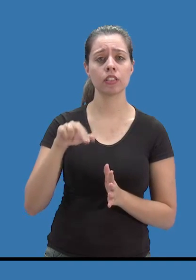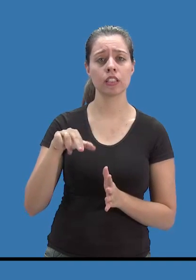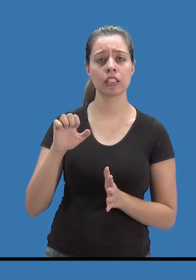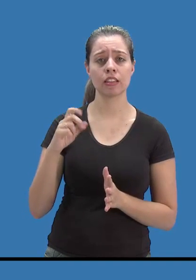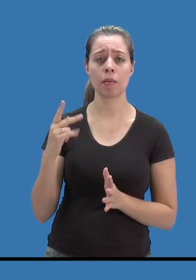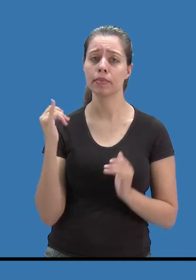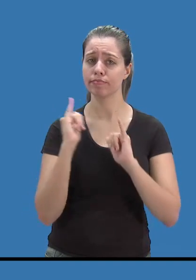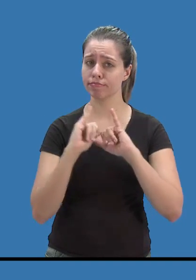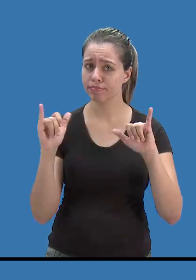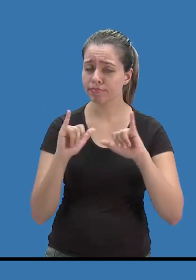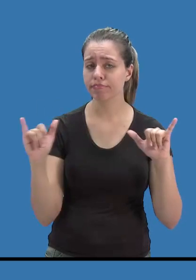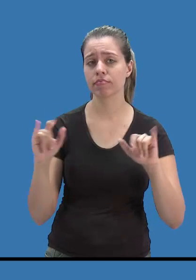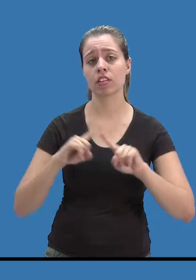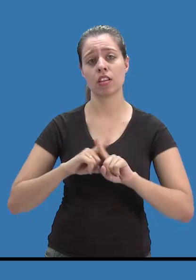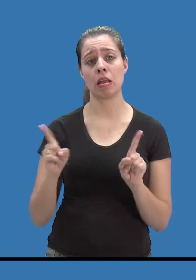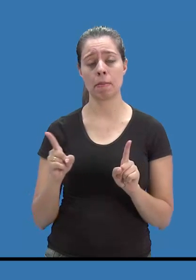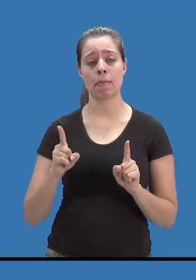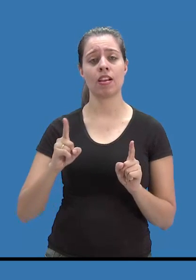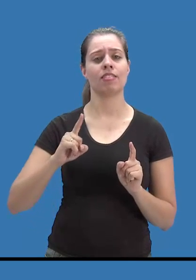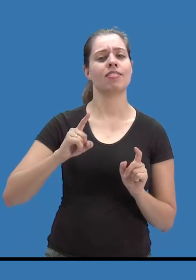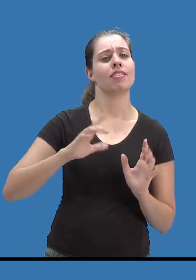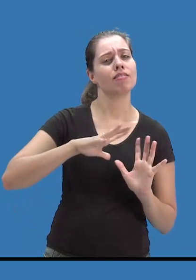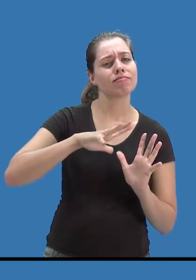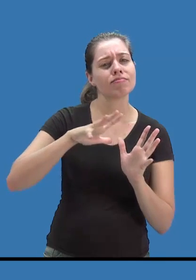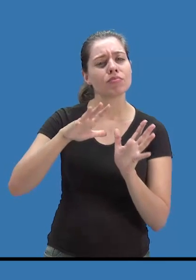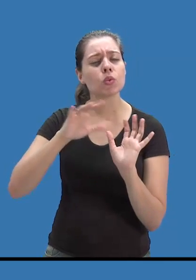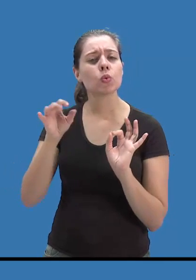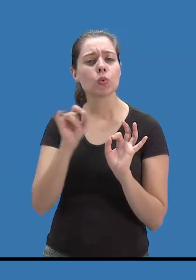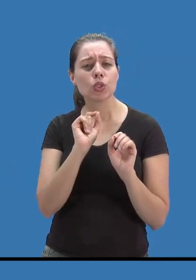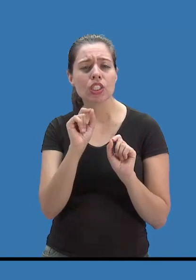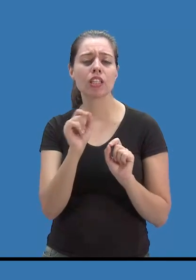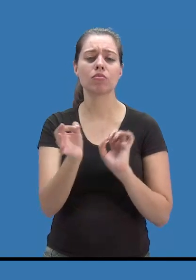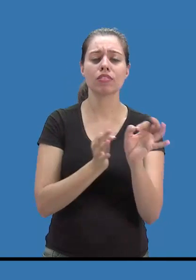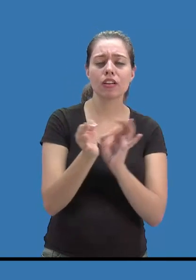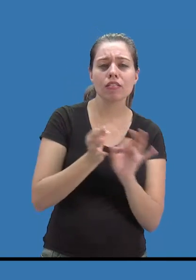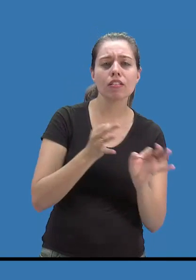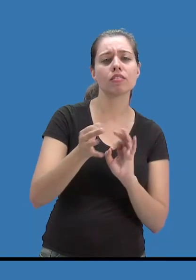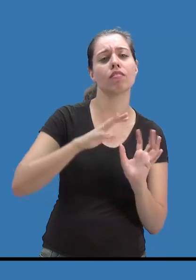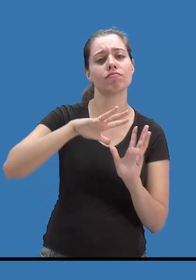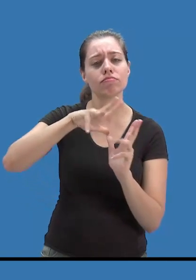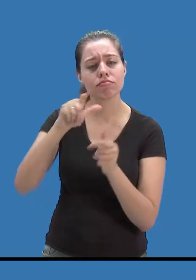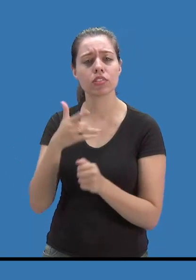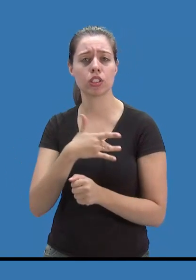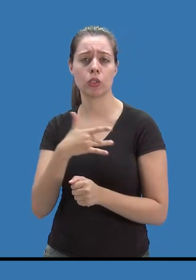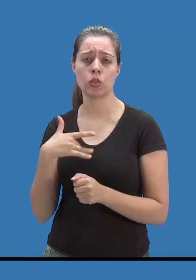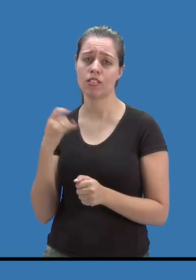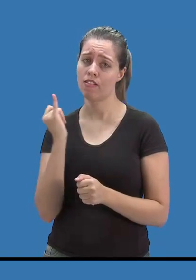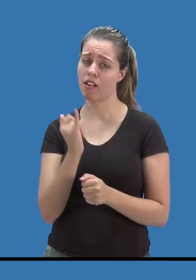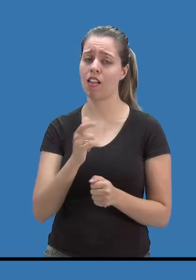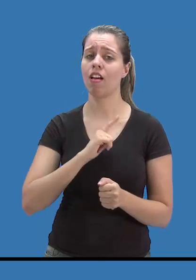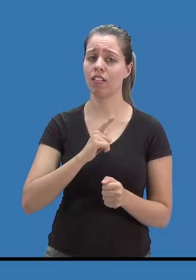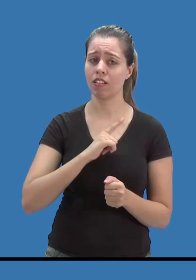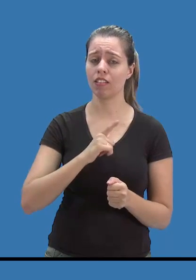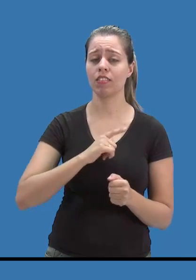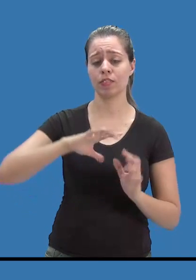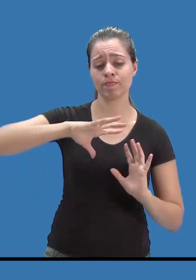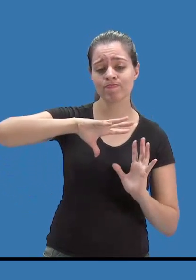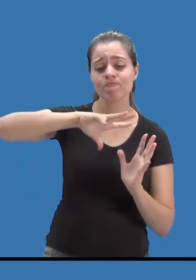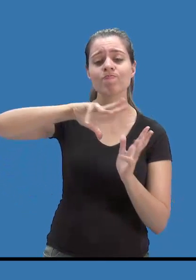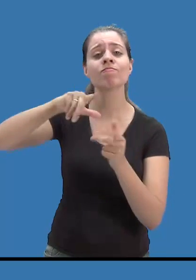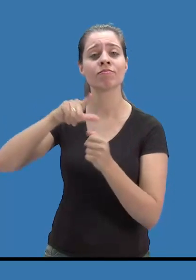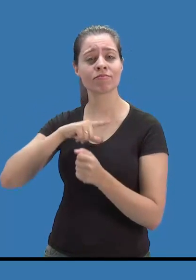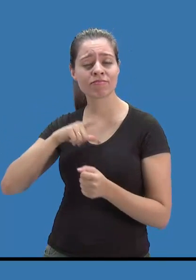Mundial da Saúde prevê que entre 3 a 5% da população do planeta possui altas habilidades. Se aplicarmos essa